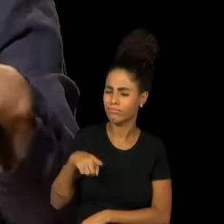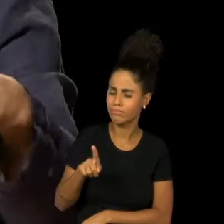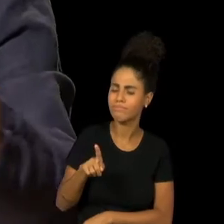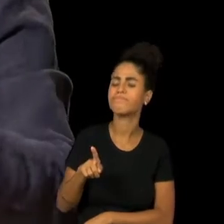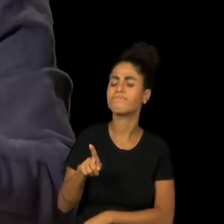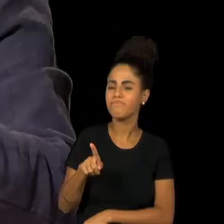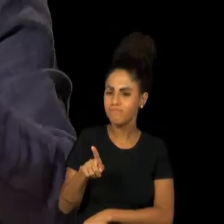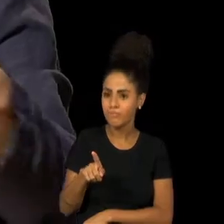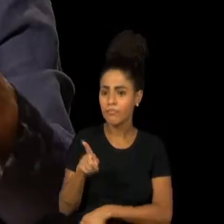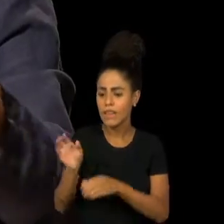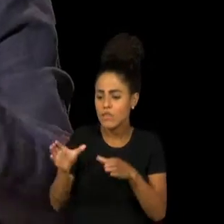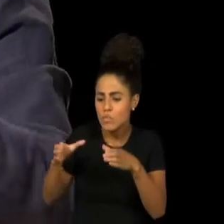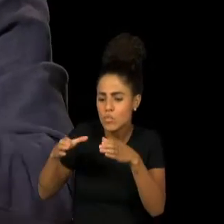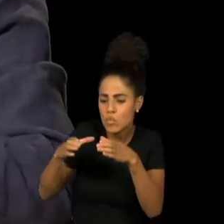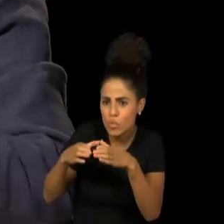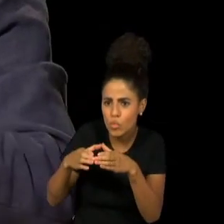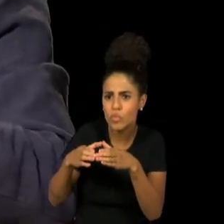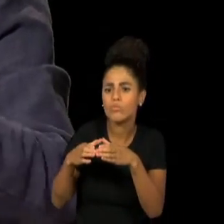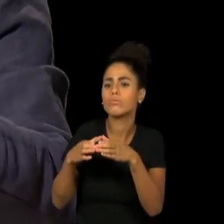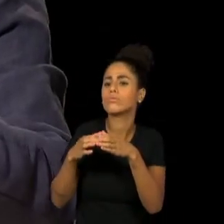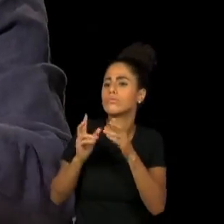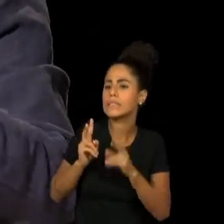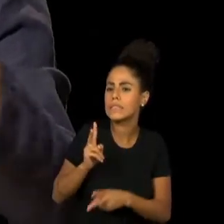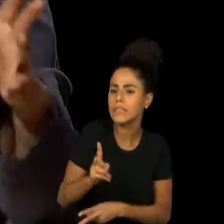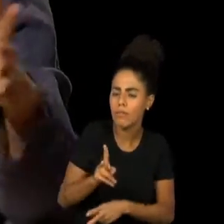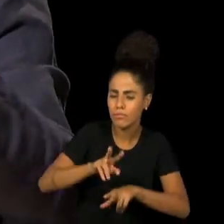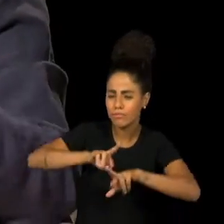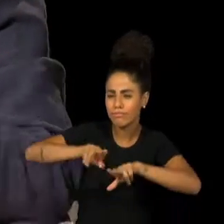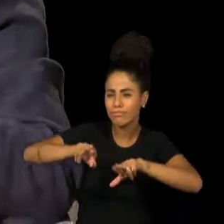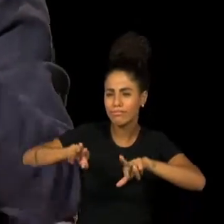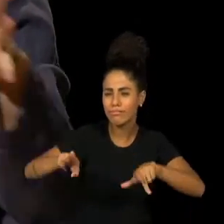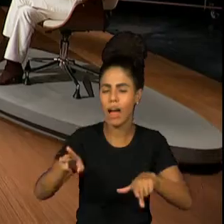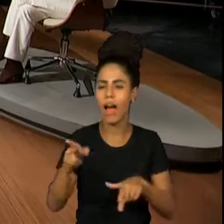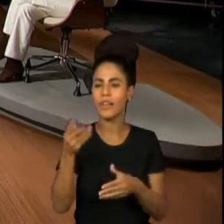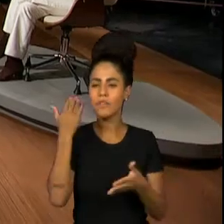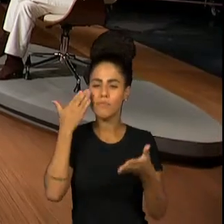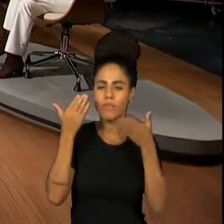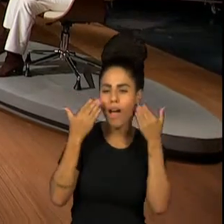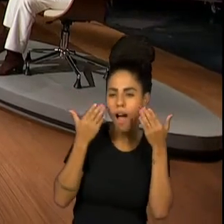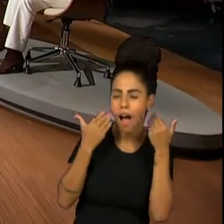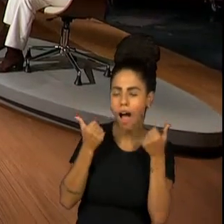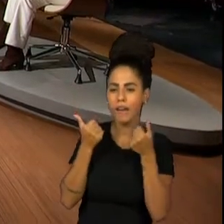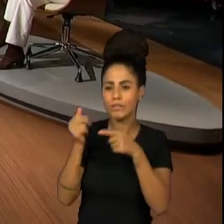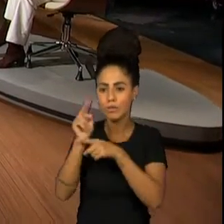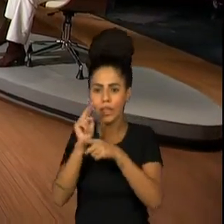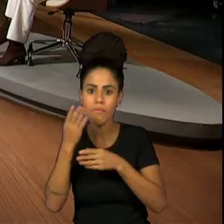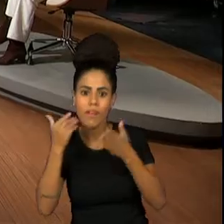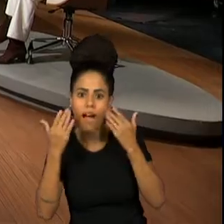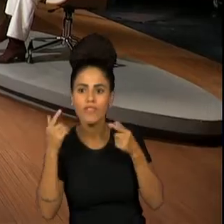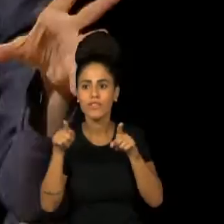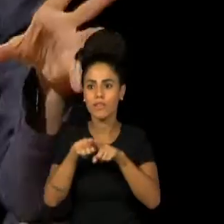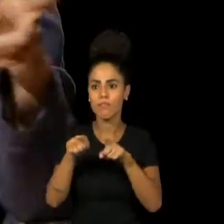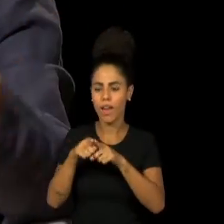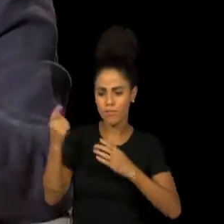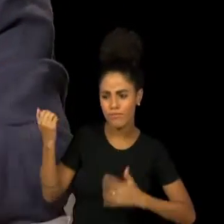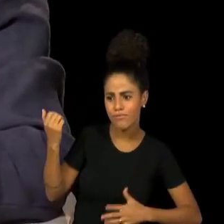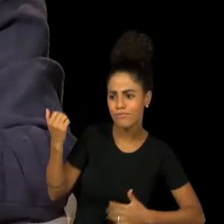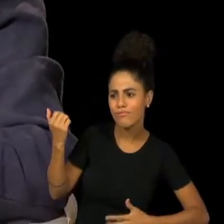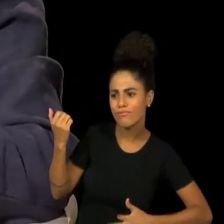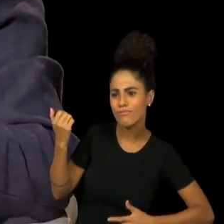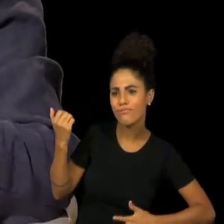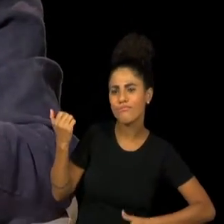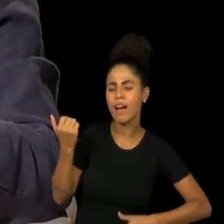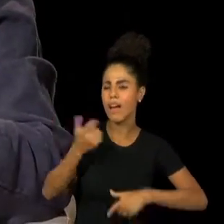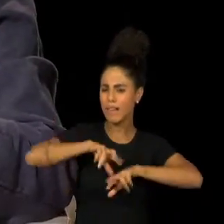universo de uma forma visceral, maquiagem. Cuidava da maquiagem, cuidava dos instrumentos musicais, cuidava da imprensa.